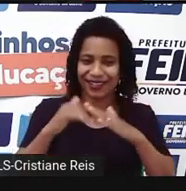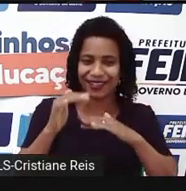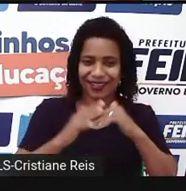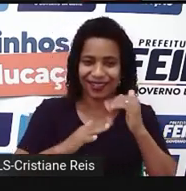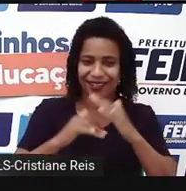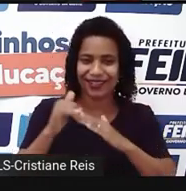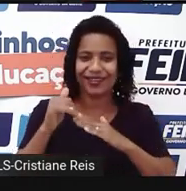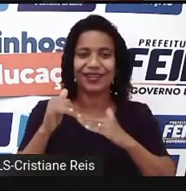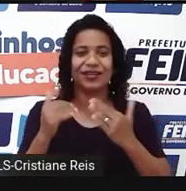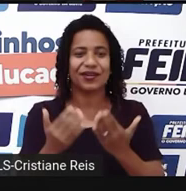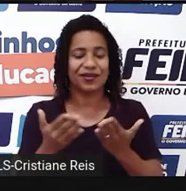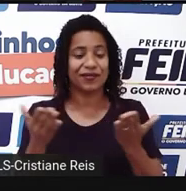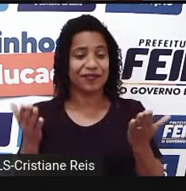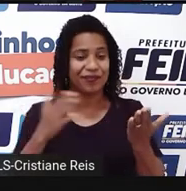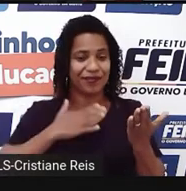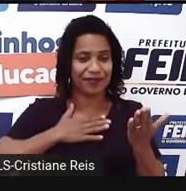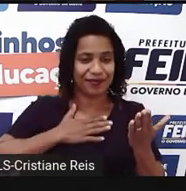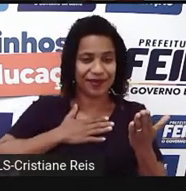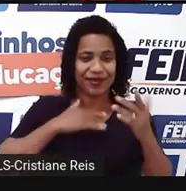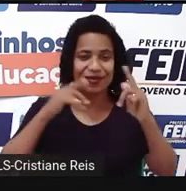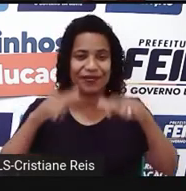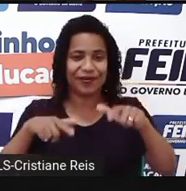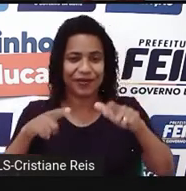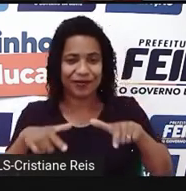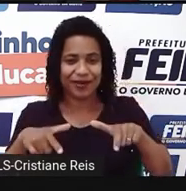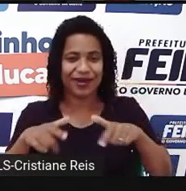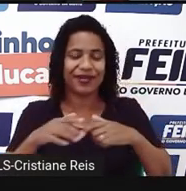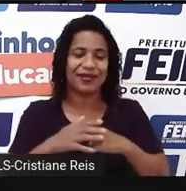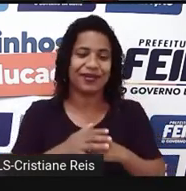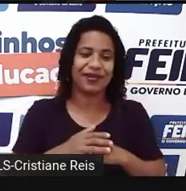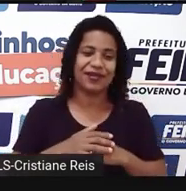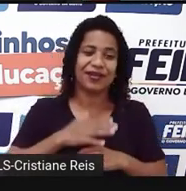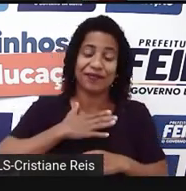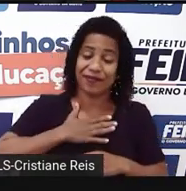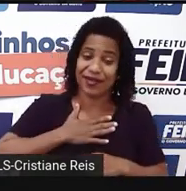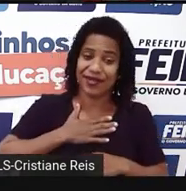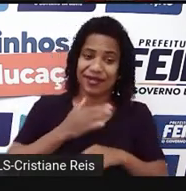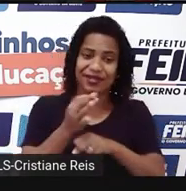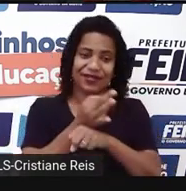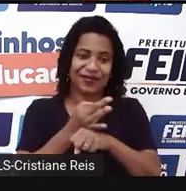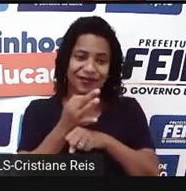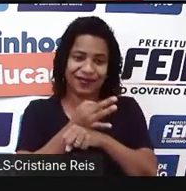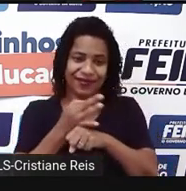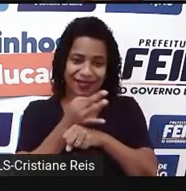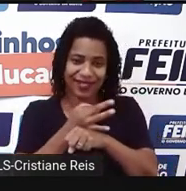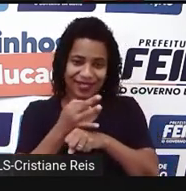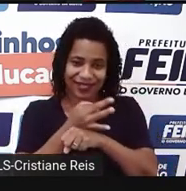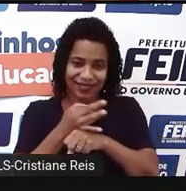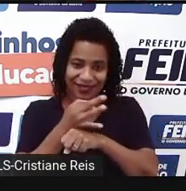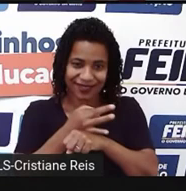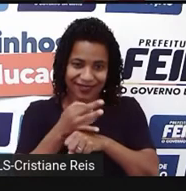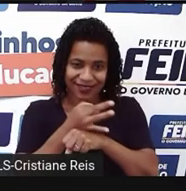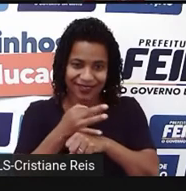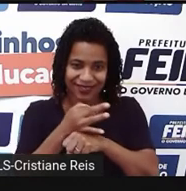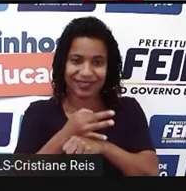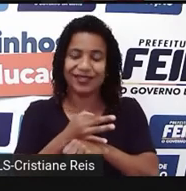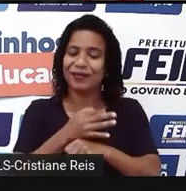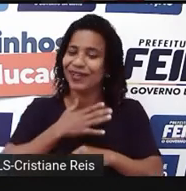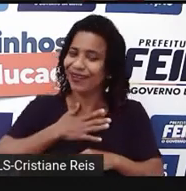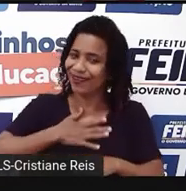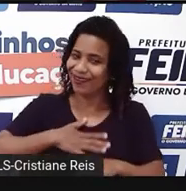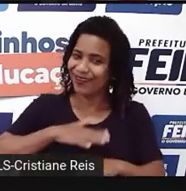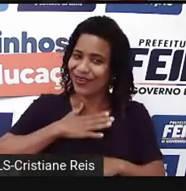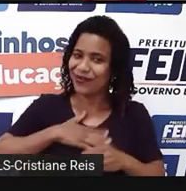neighborhood, meu bairro, my vocation, minhas férias. Olha que legal pensar em férias, mas ainda está cedo.